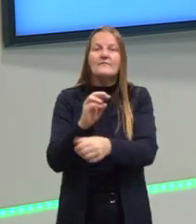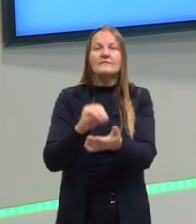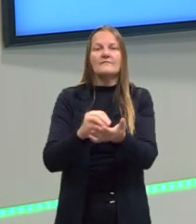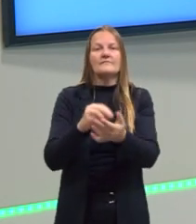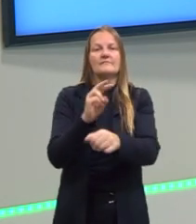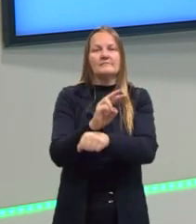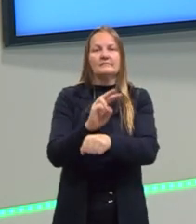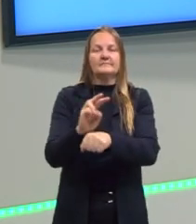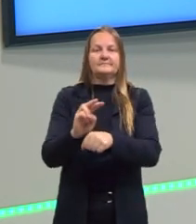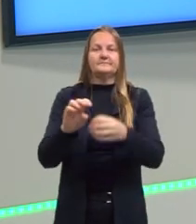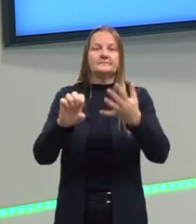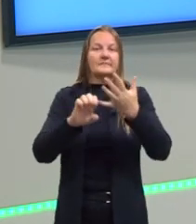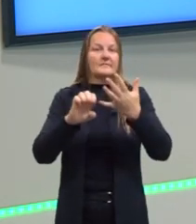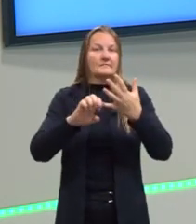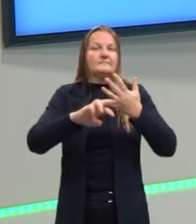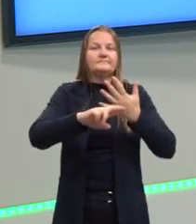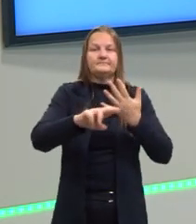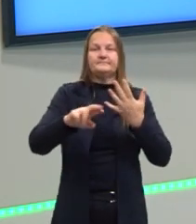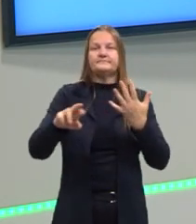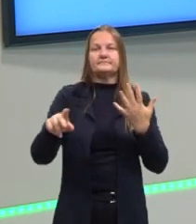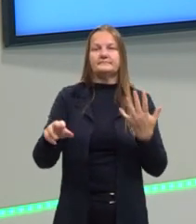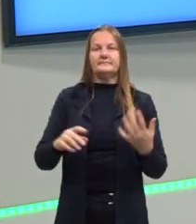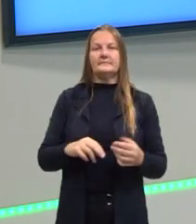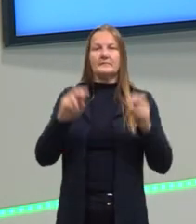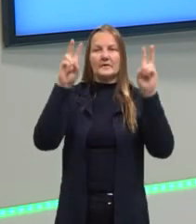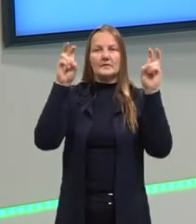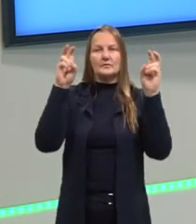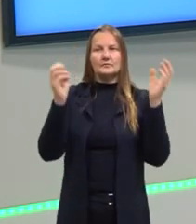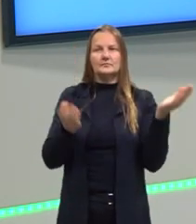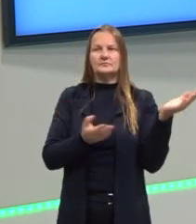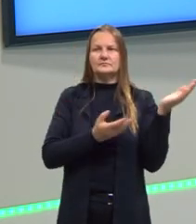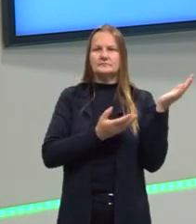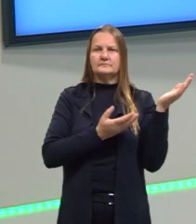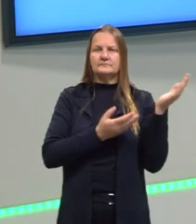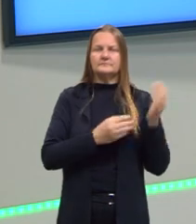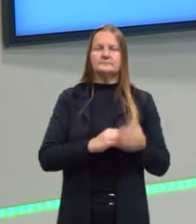só um link nesse assunto que a gente tem que abordar isso.